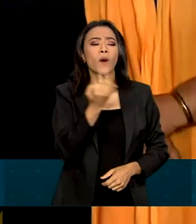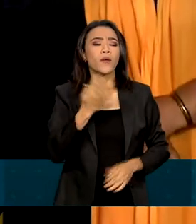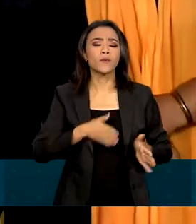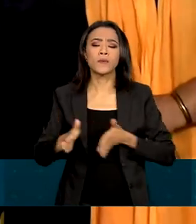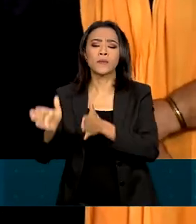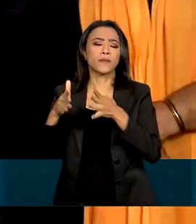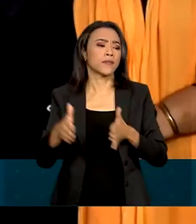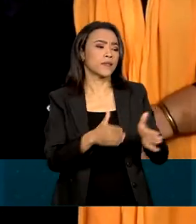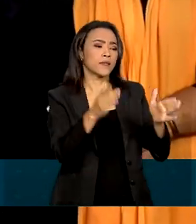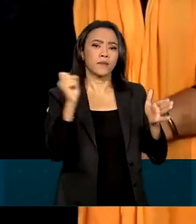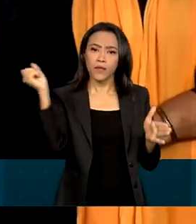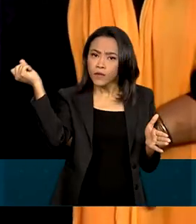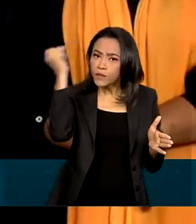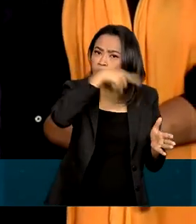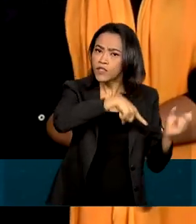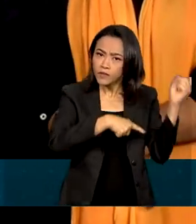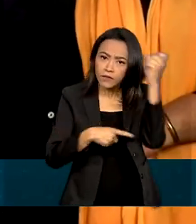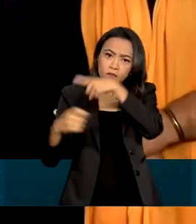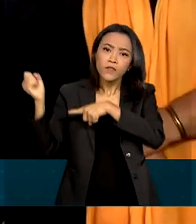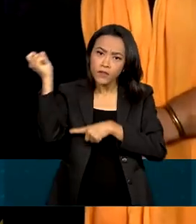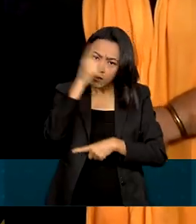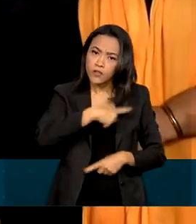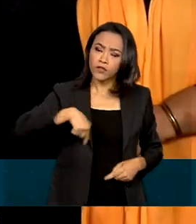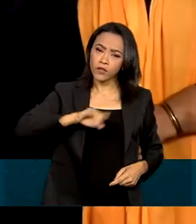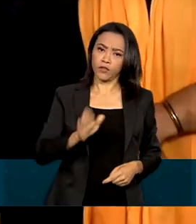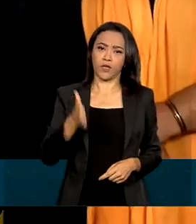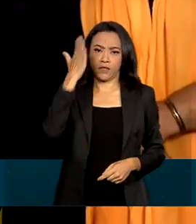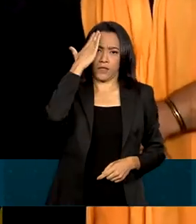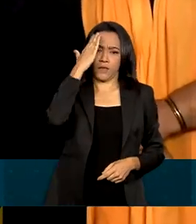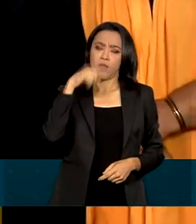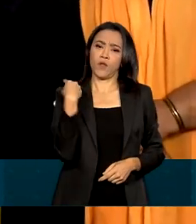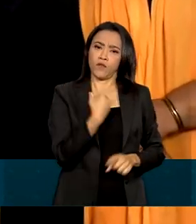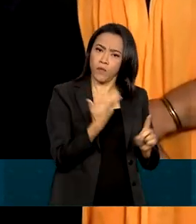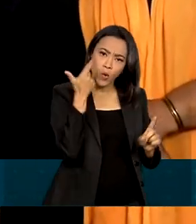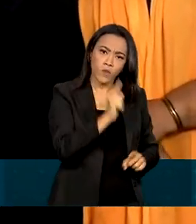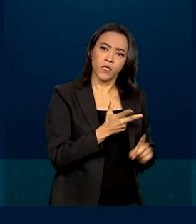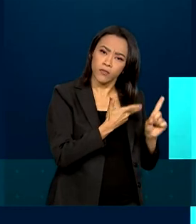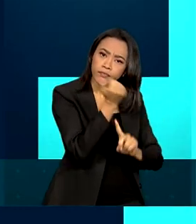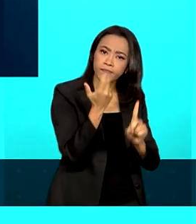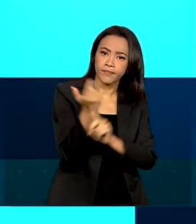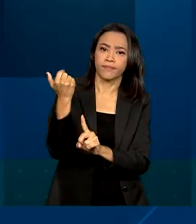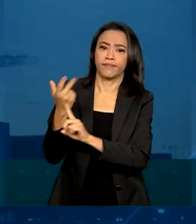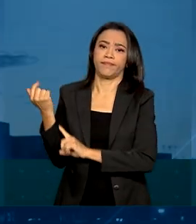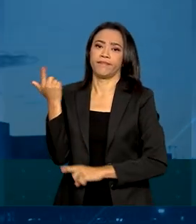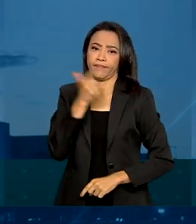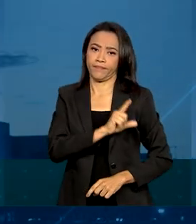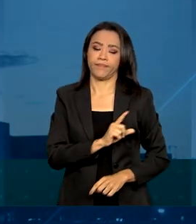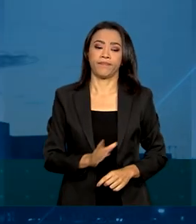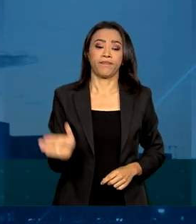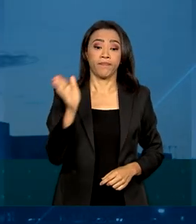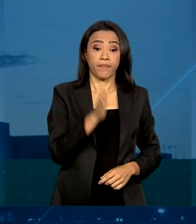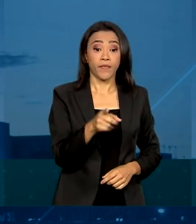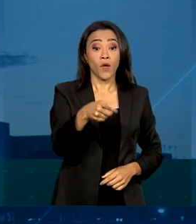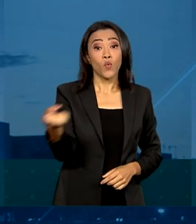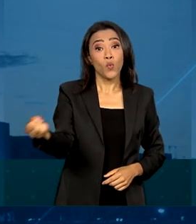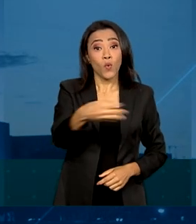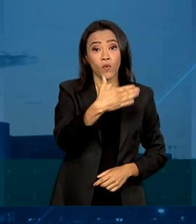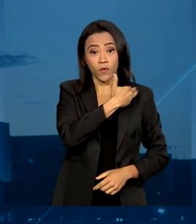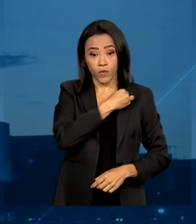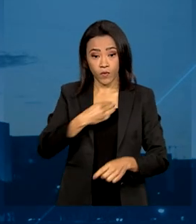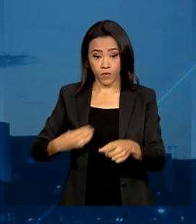quais são as dificuldades e nós vamos vencer as dificuldades. Farão parte do novo governo,